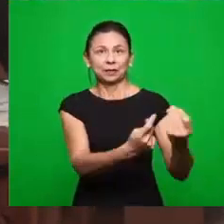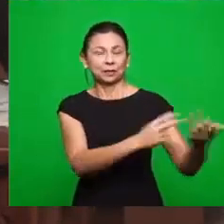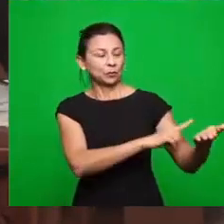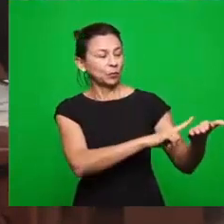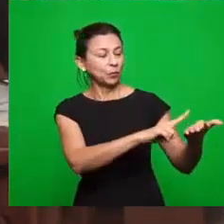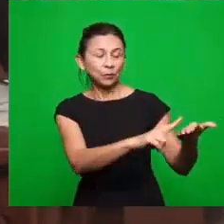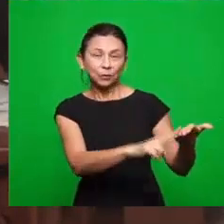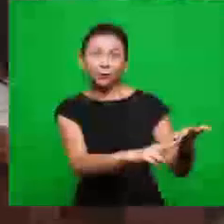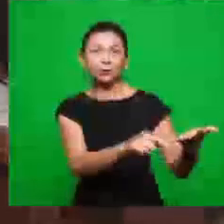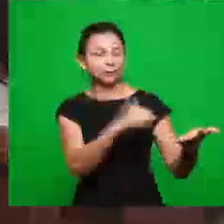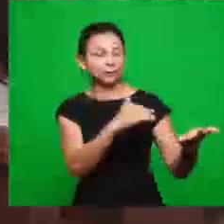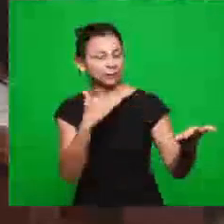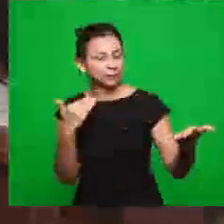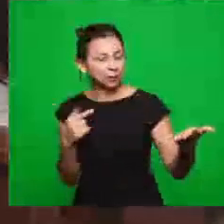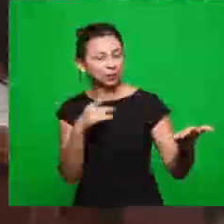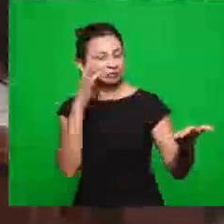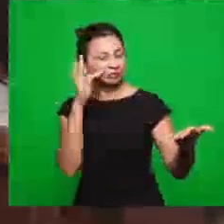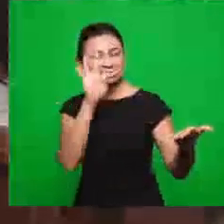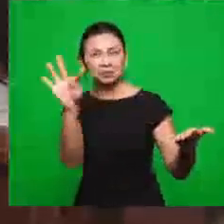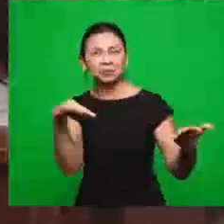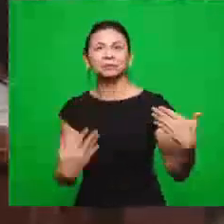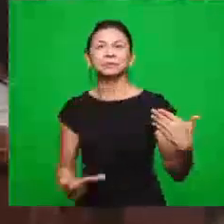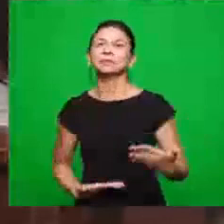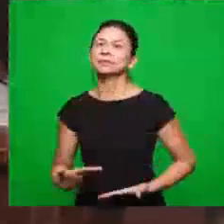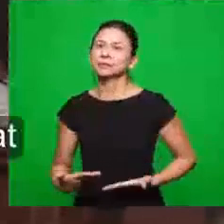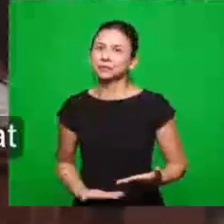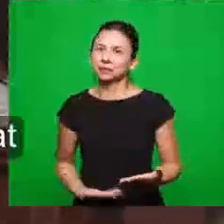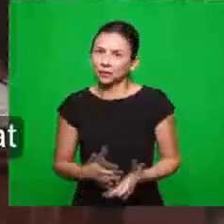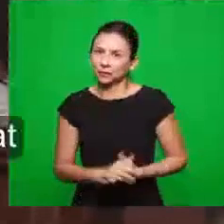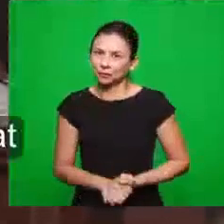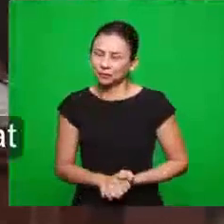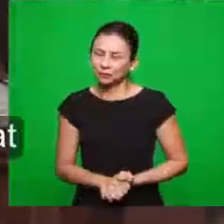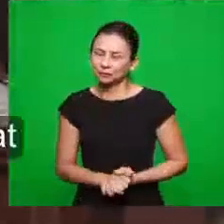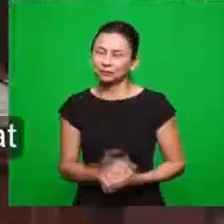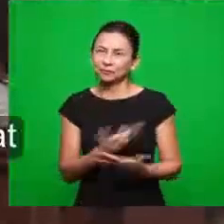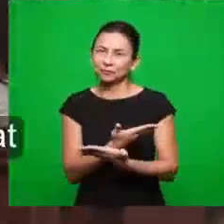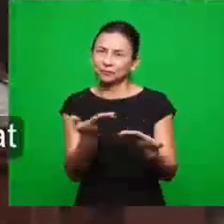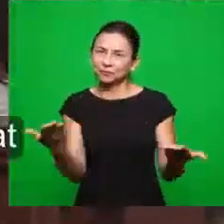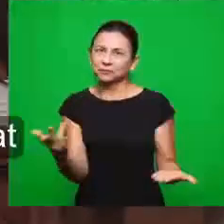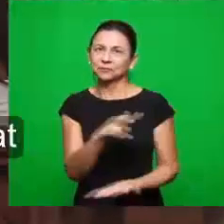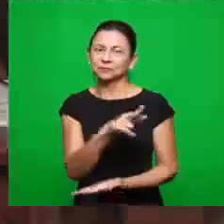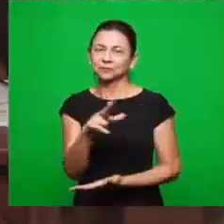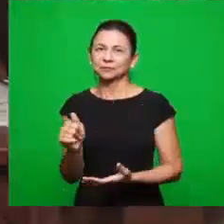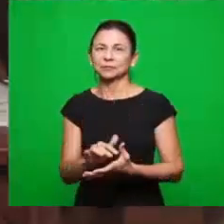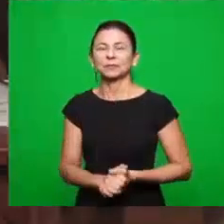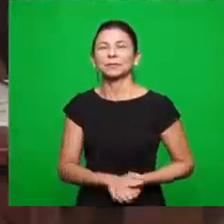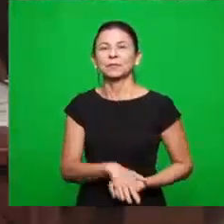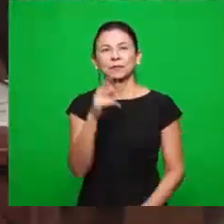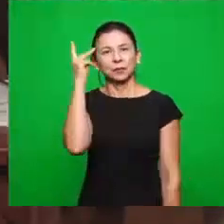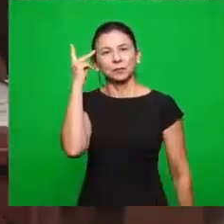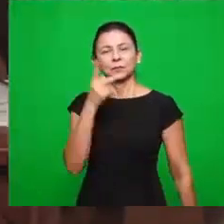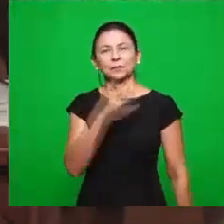passamento e da vida e do testemunho desse irmão. E aos nossos irmãos, a igreja de Campos, que